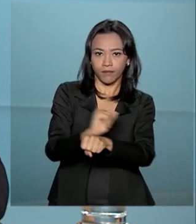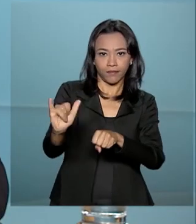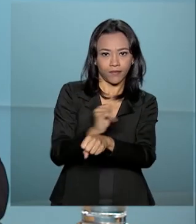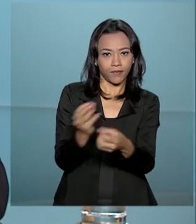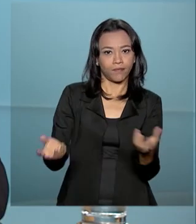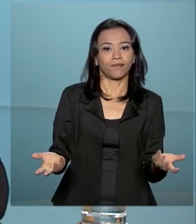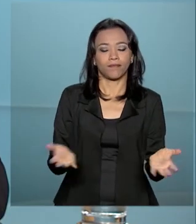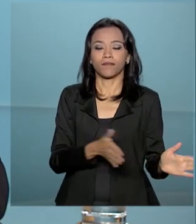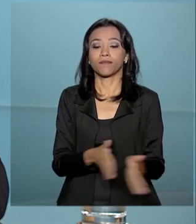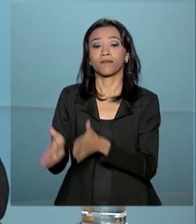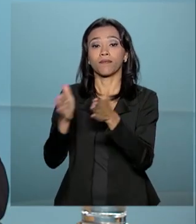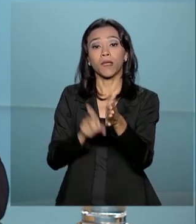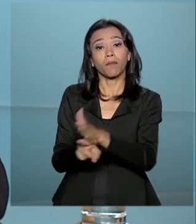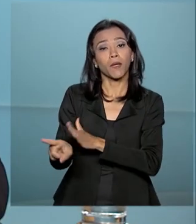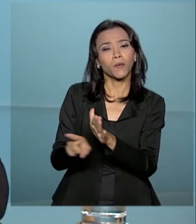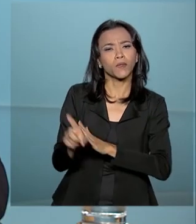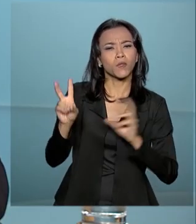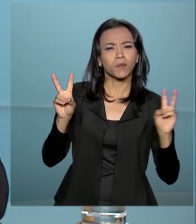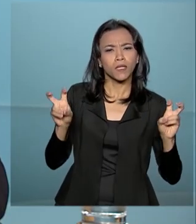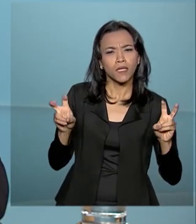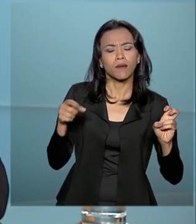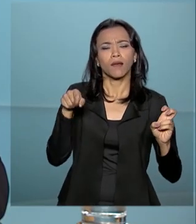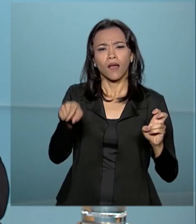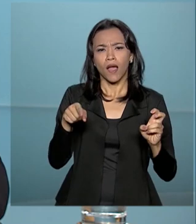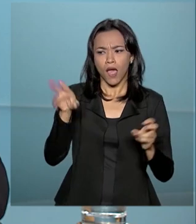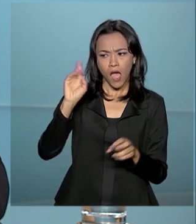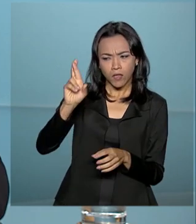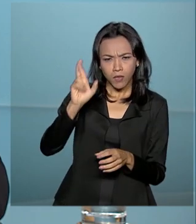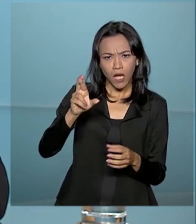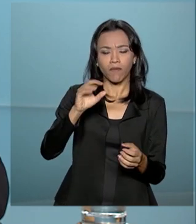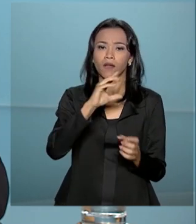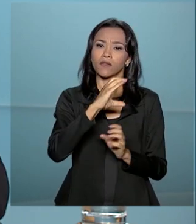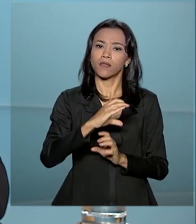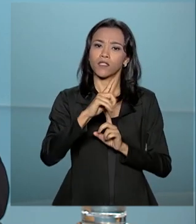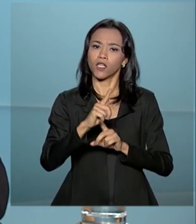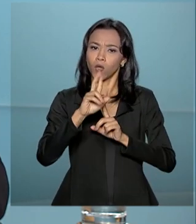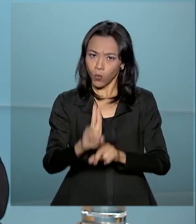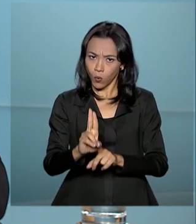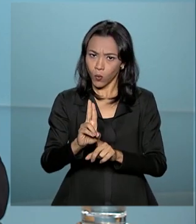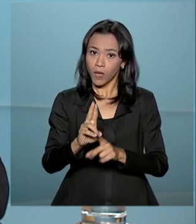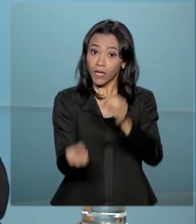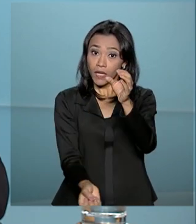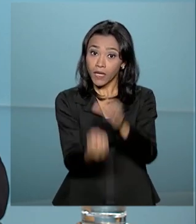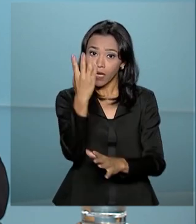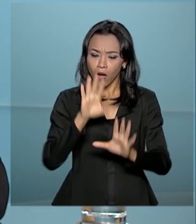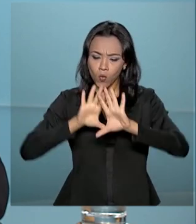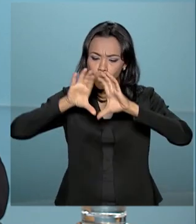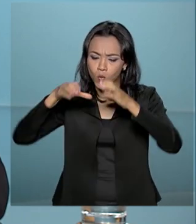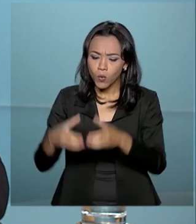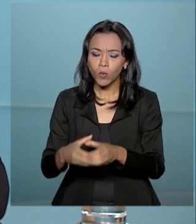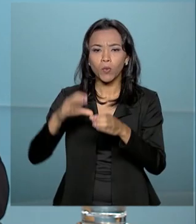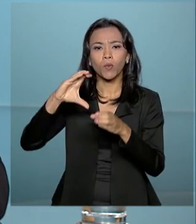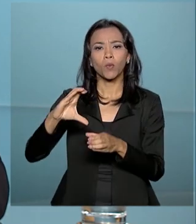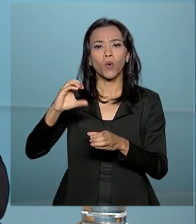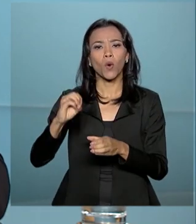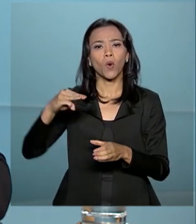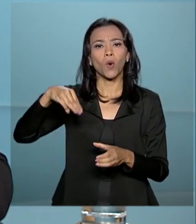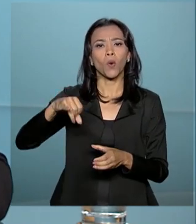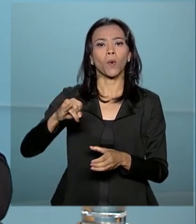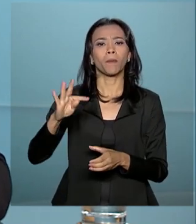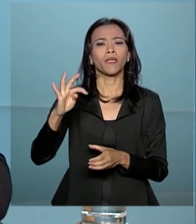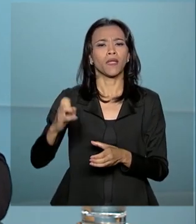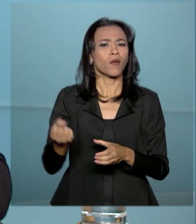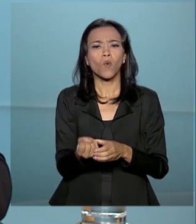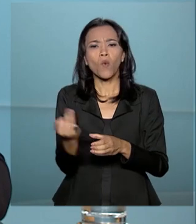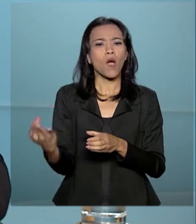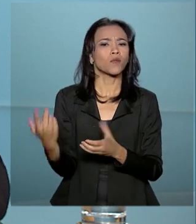Ainda sobre esse tema, ministro, a CGU será responsável pela criação de um comitê interministerial de combate à corrupção. Sim. Quais serão as